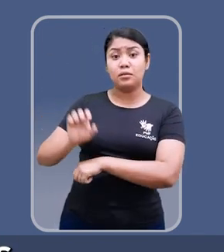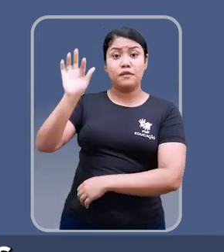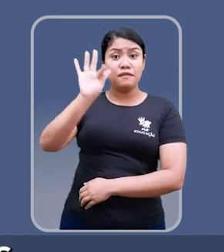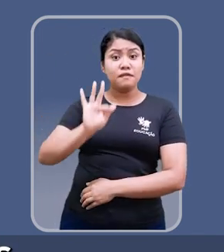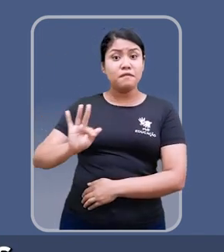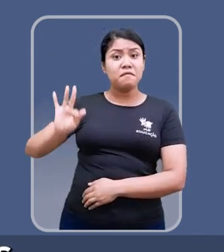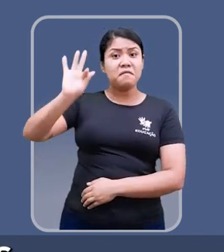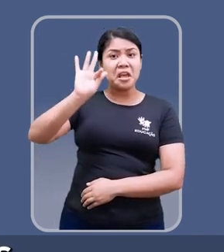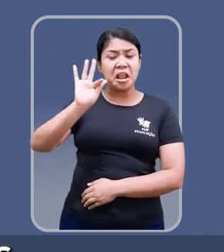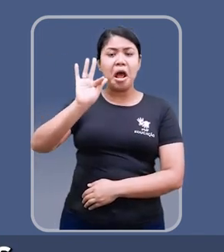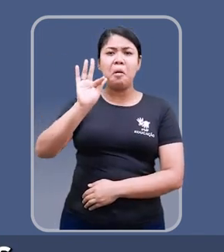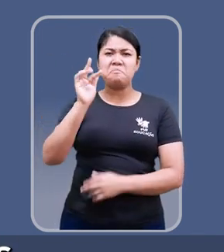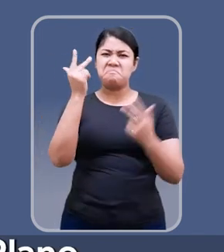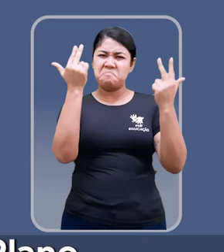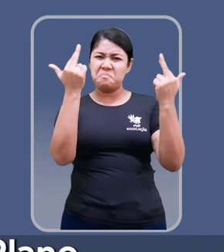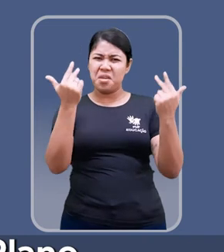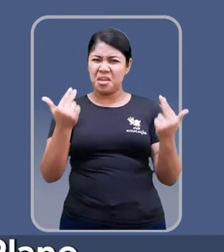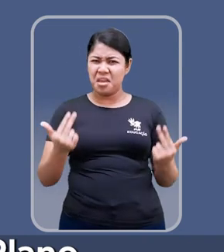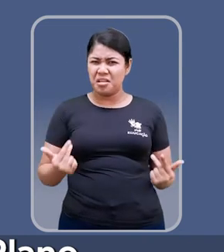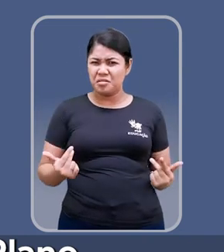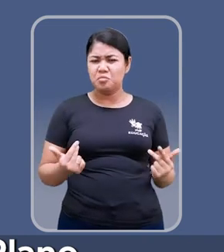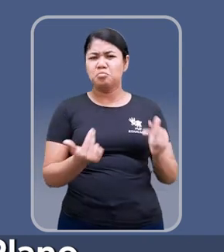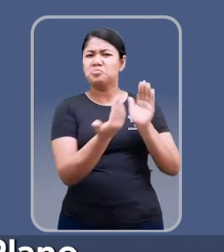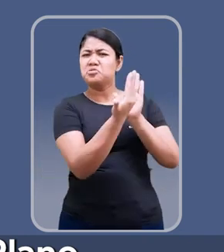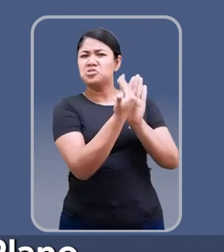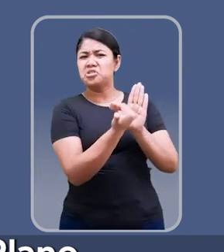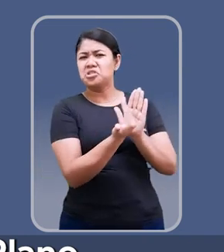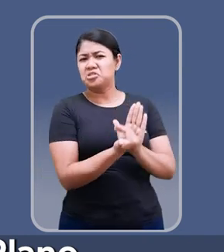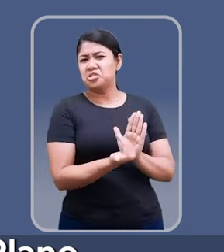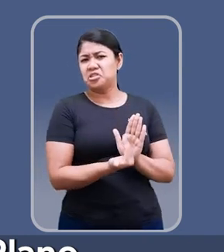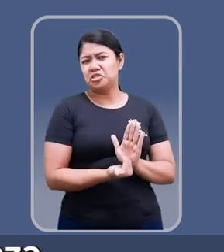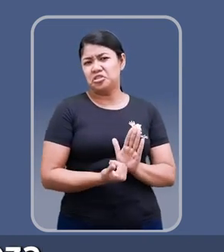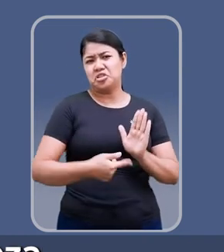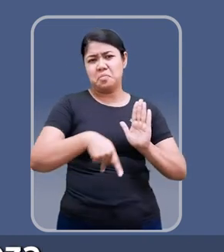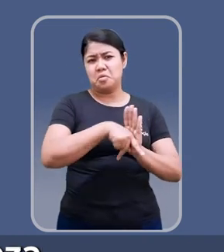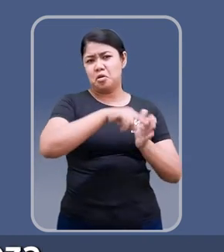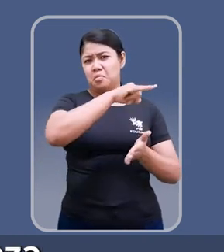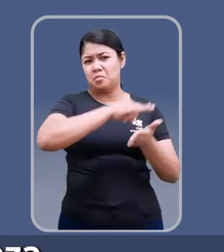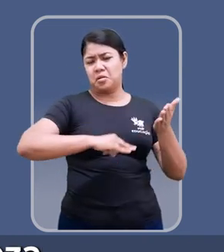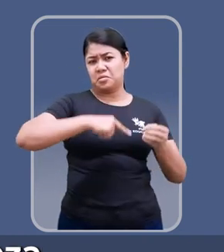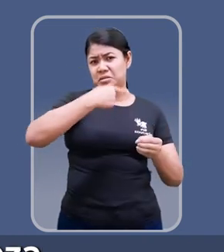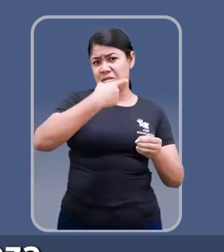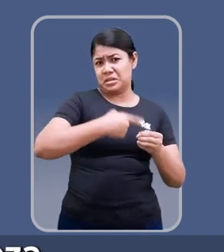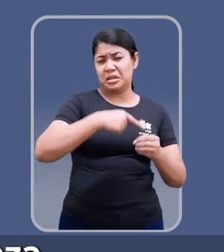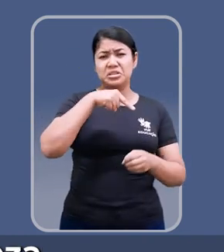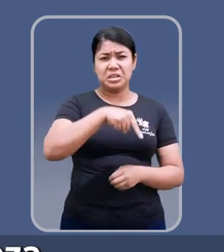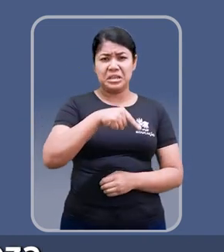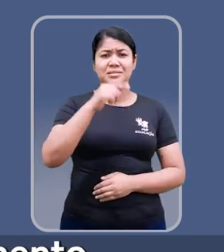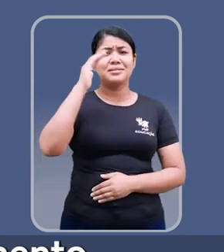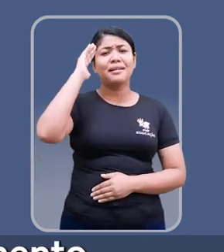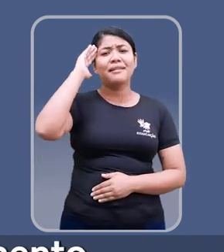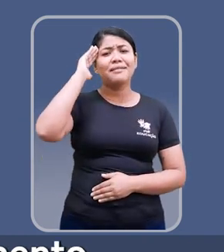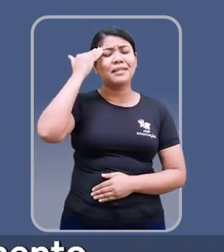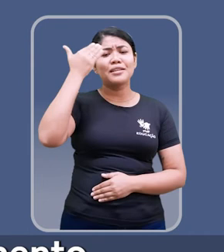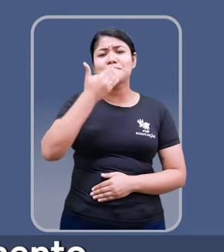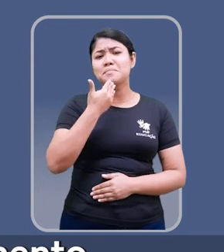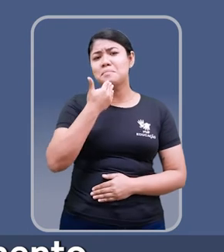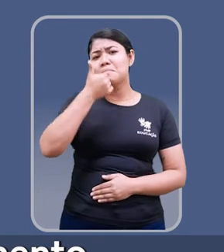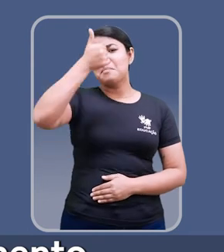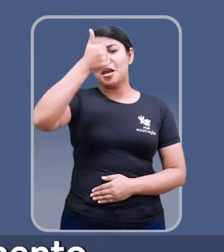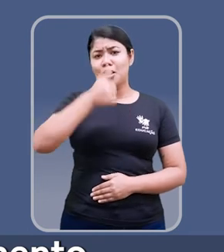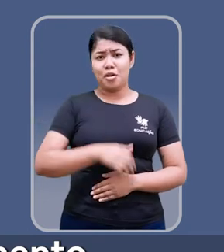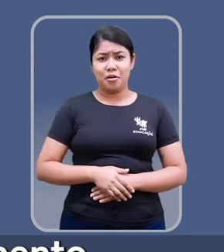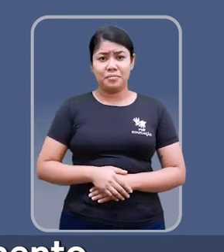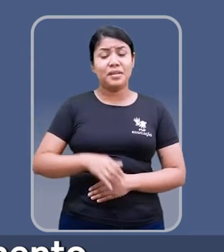normativas estaduais e federais e que não são necessários estar no plano. Tudo isso pode conferir mais clareza, remove as